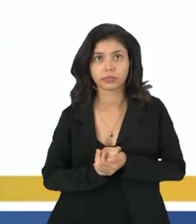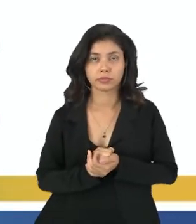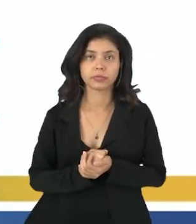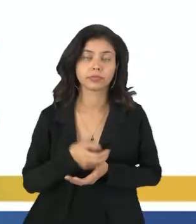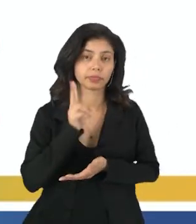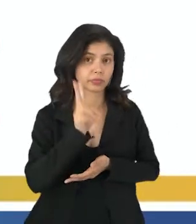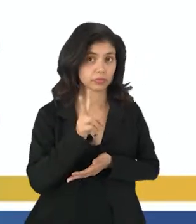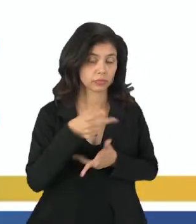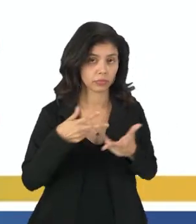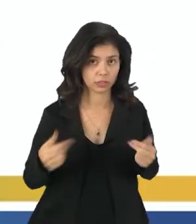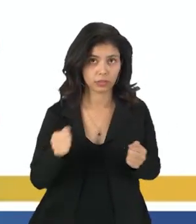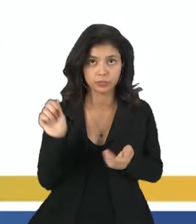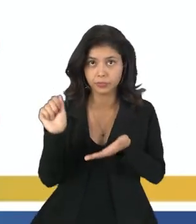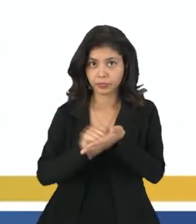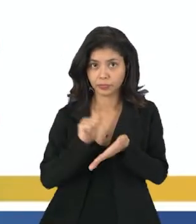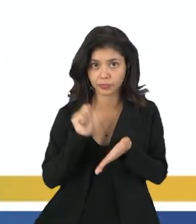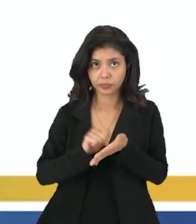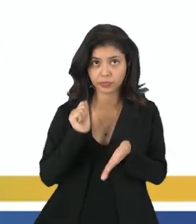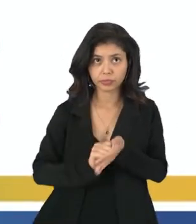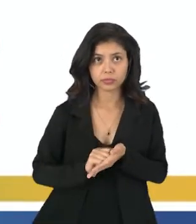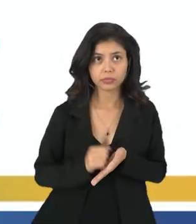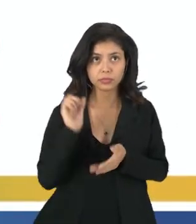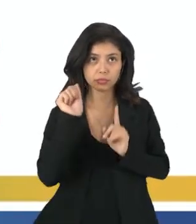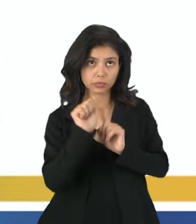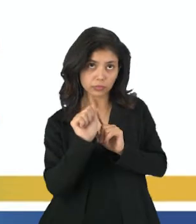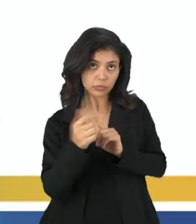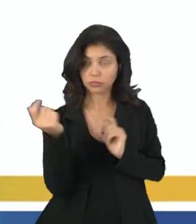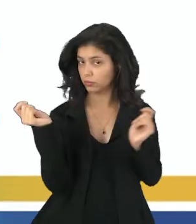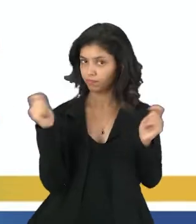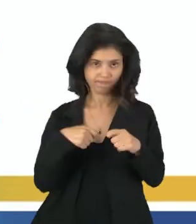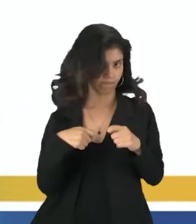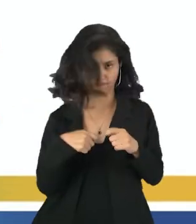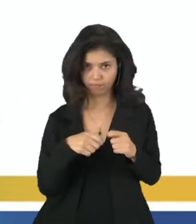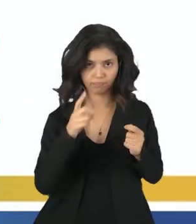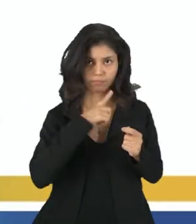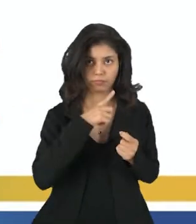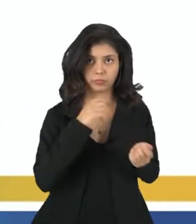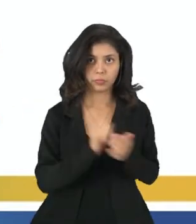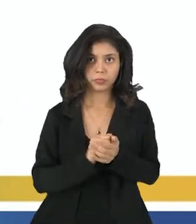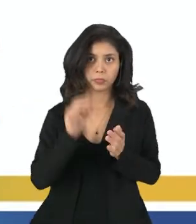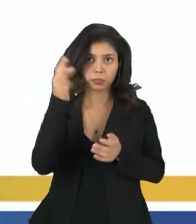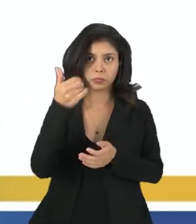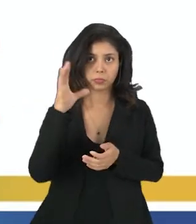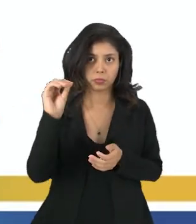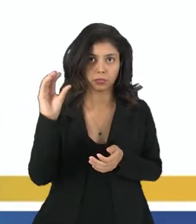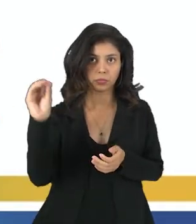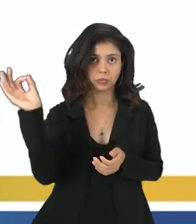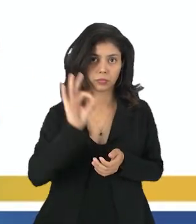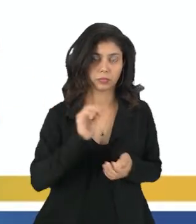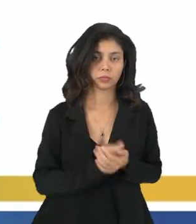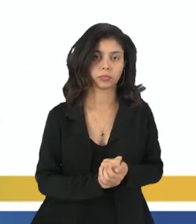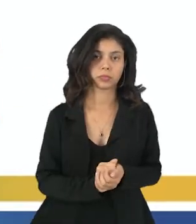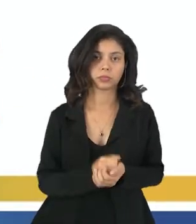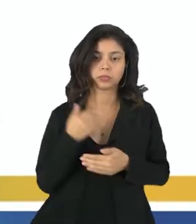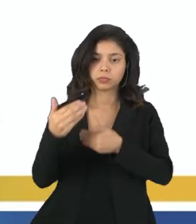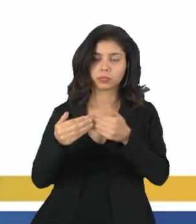é a mesma coisa que está escrita ali na letra A. Não é possível obter rendimentos de 100% em processos termodinâmicos.